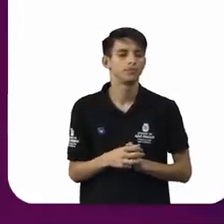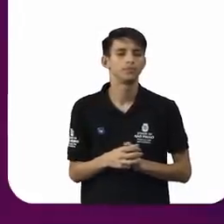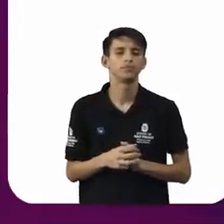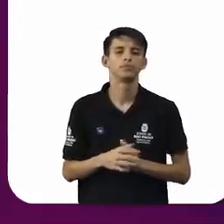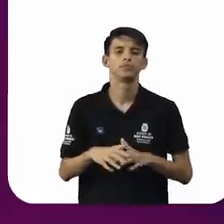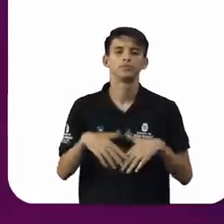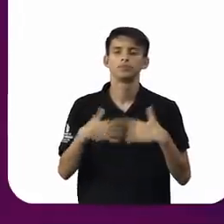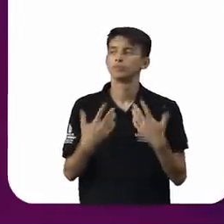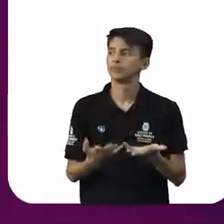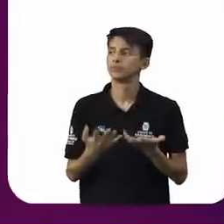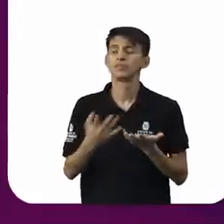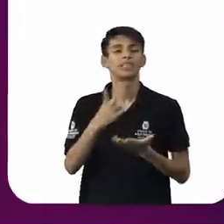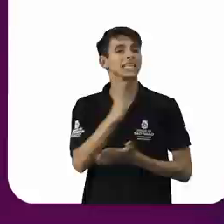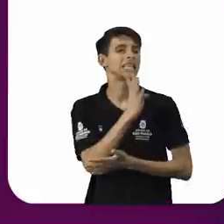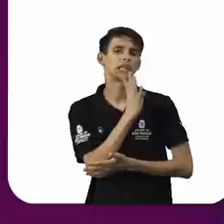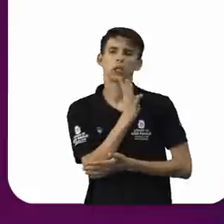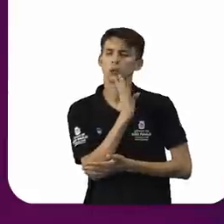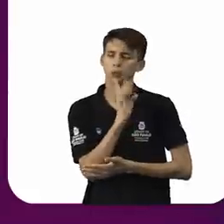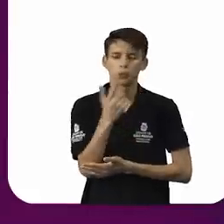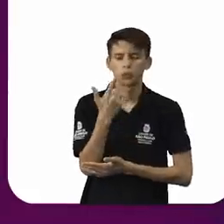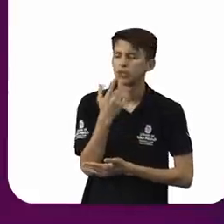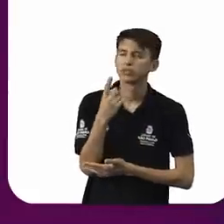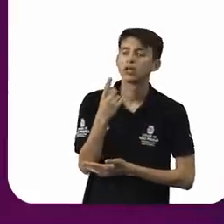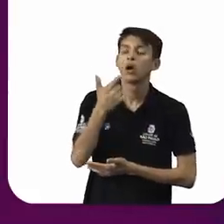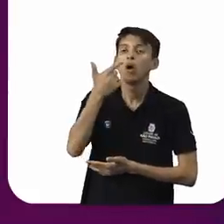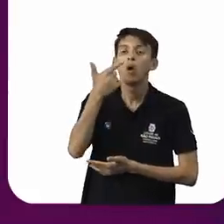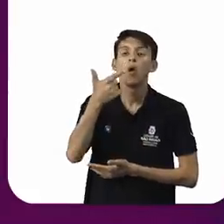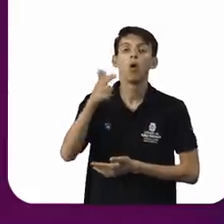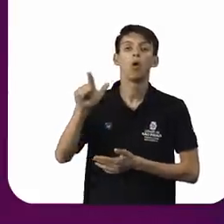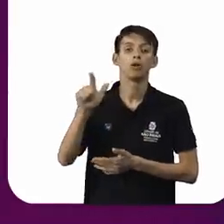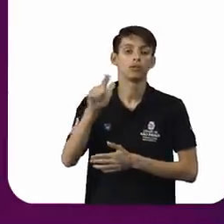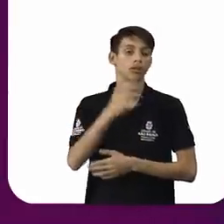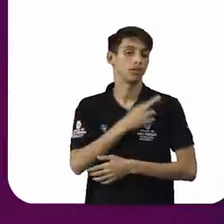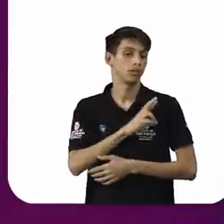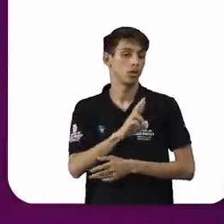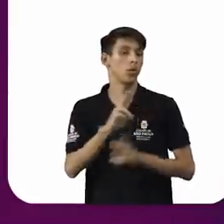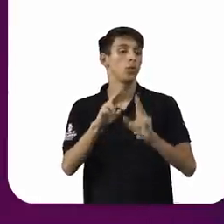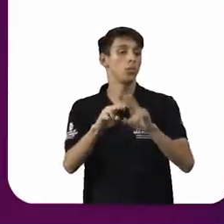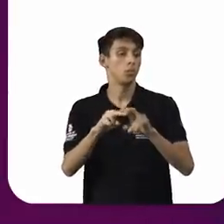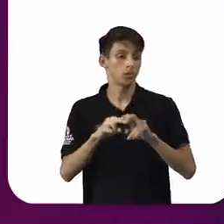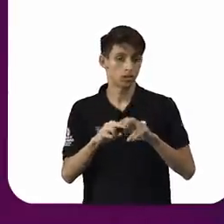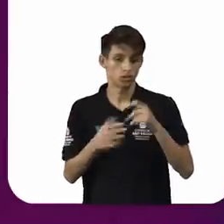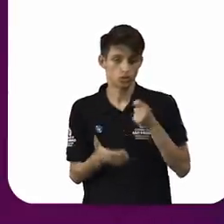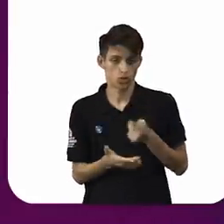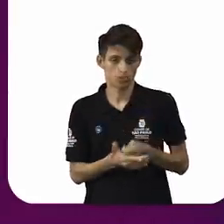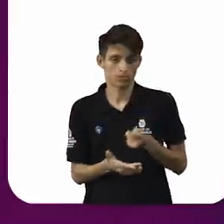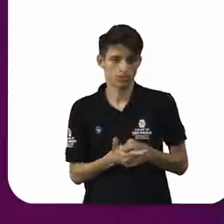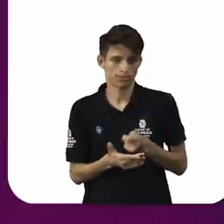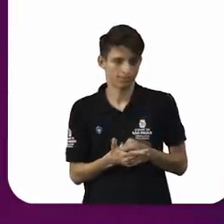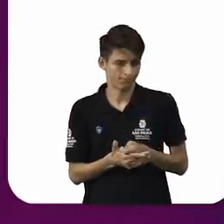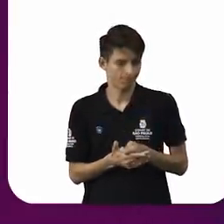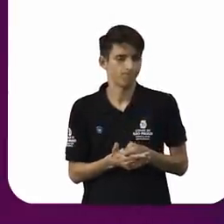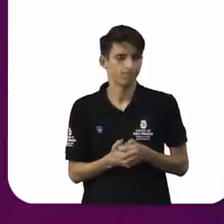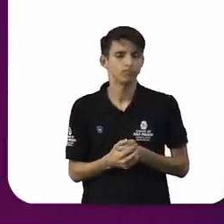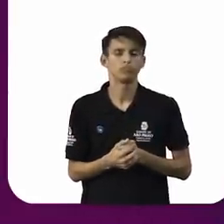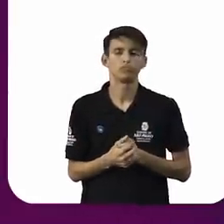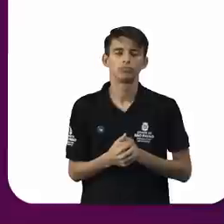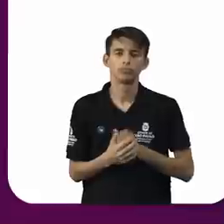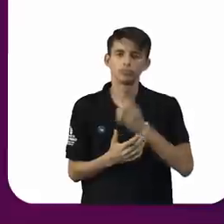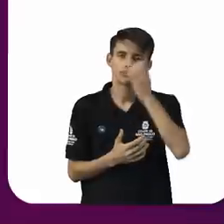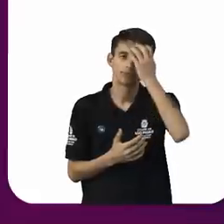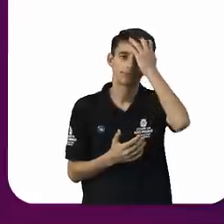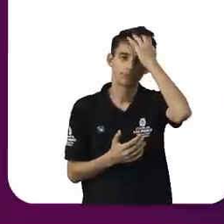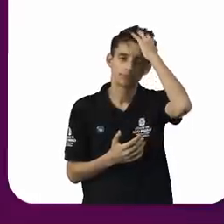o desconhecimento das demais religiões pode justificar a tentativa de imposição da sua? Sem dúvida, sem dúvida.